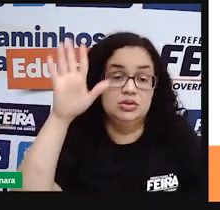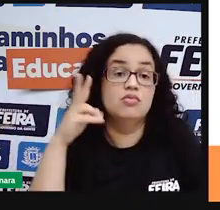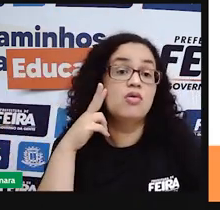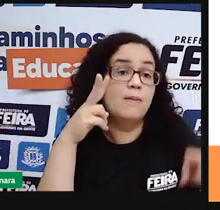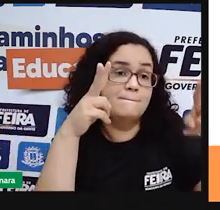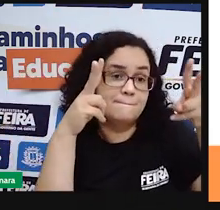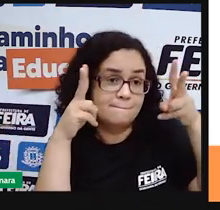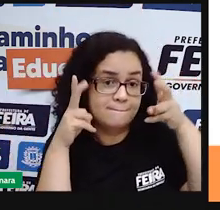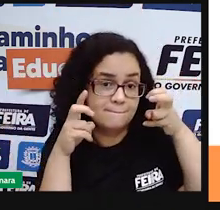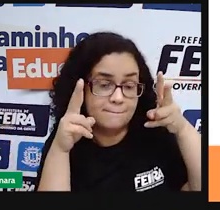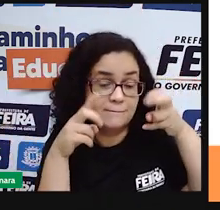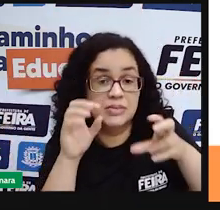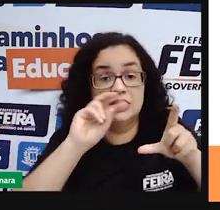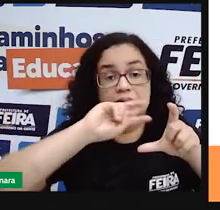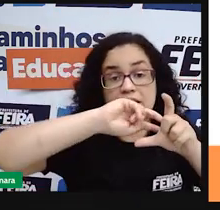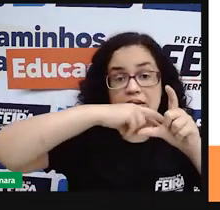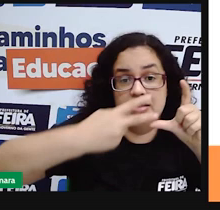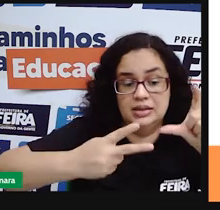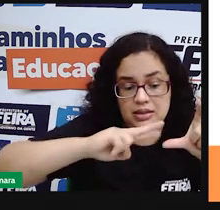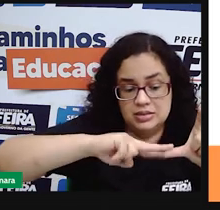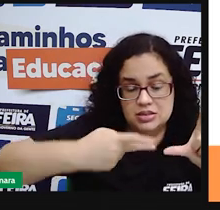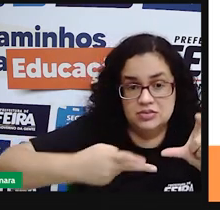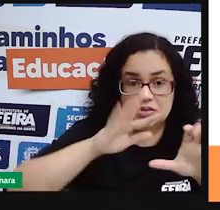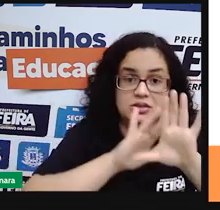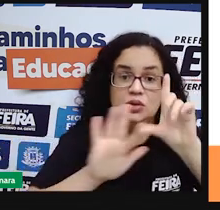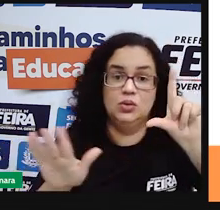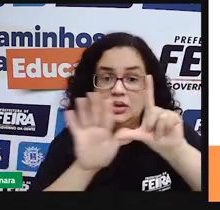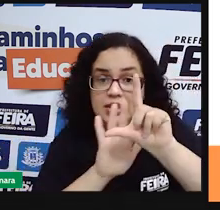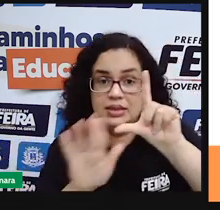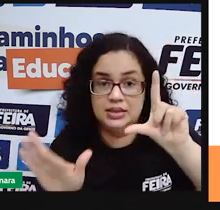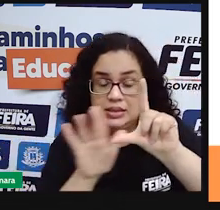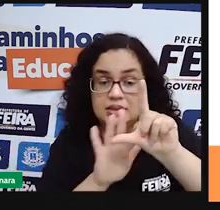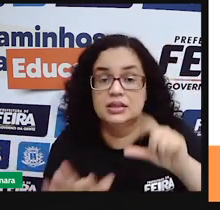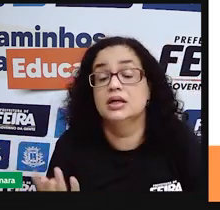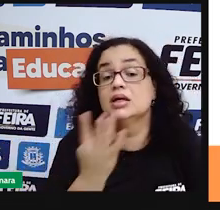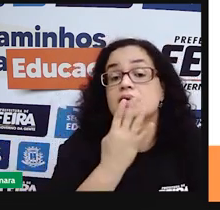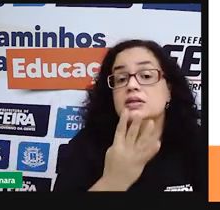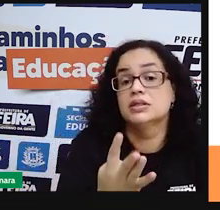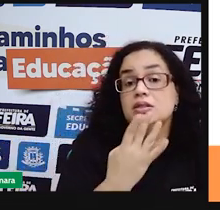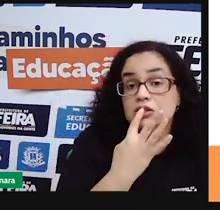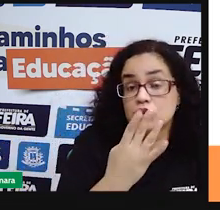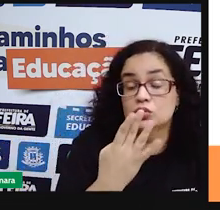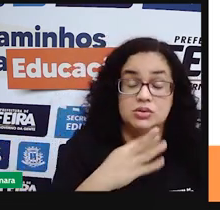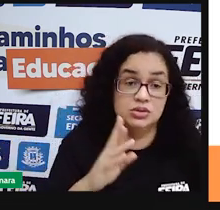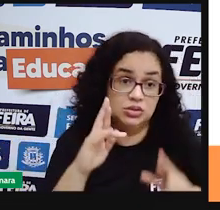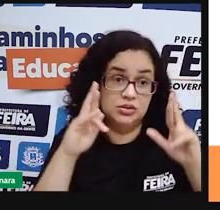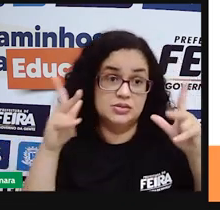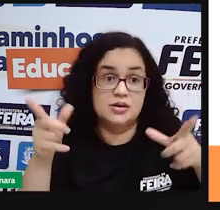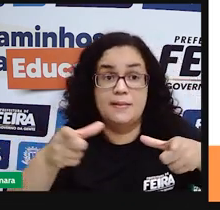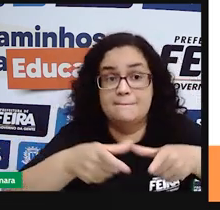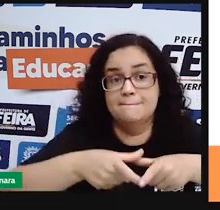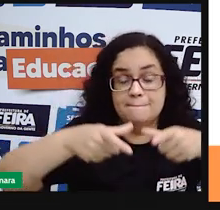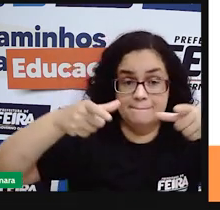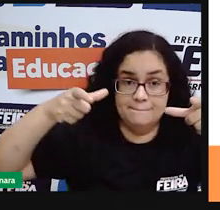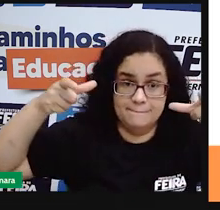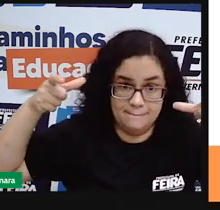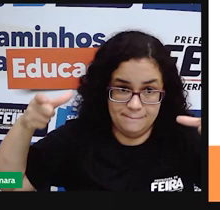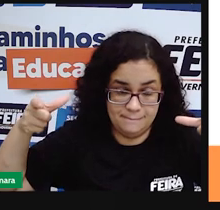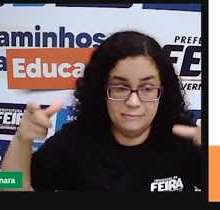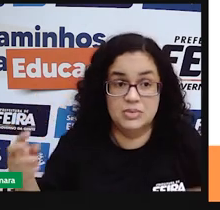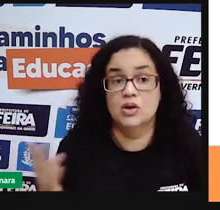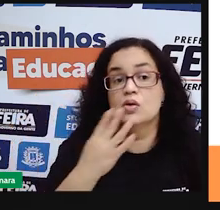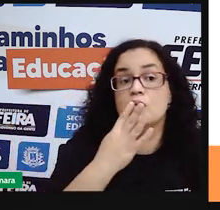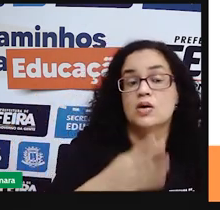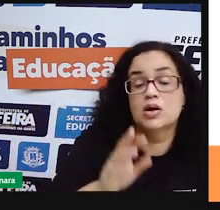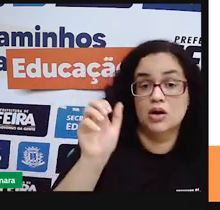aí pela classificação da legenda né na utilização das cores diferentes que a maior parte que é essa cor aqui em